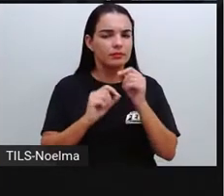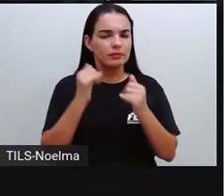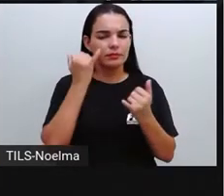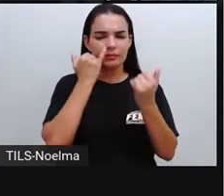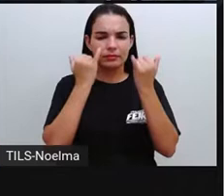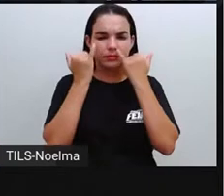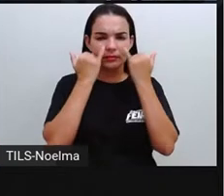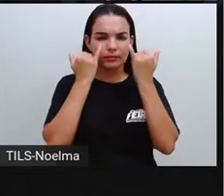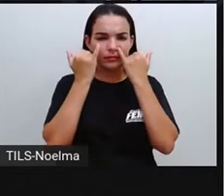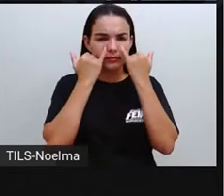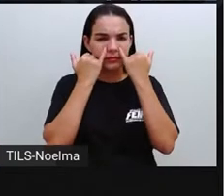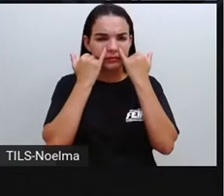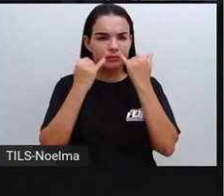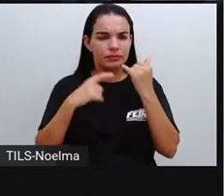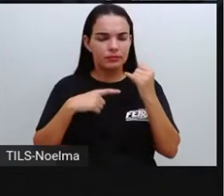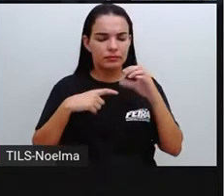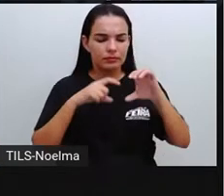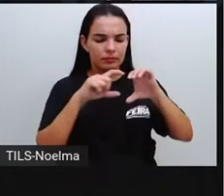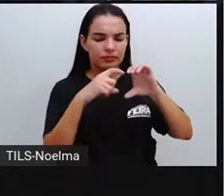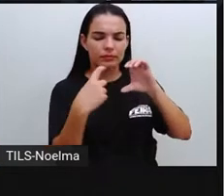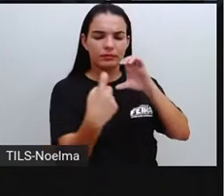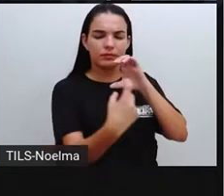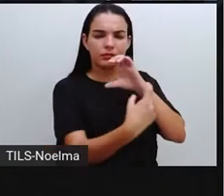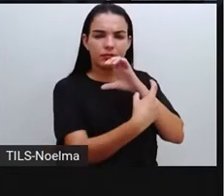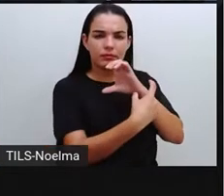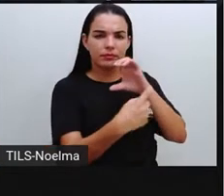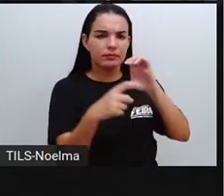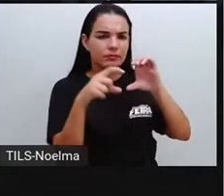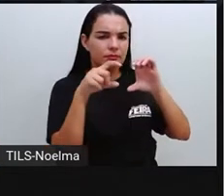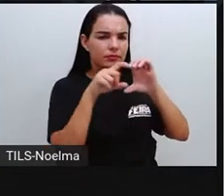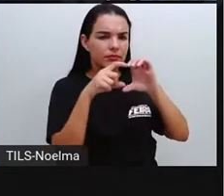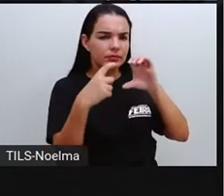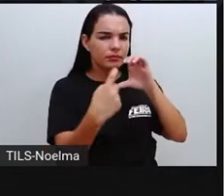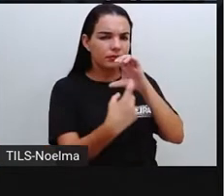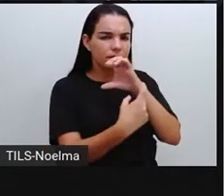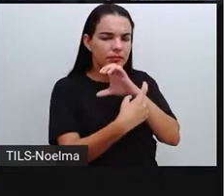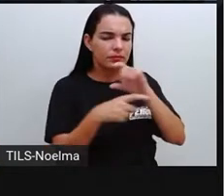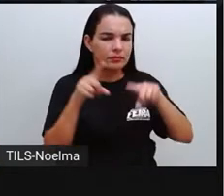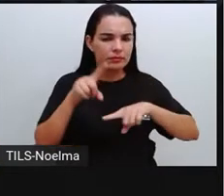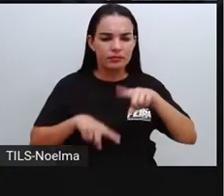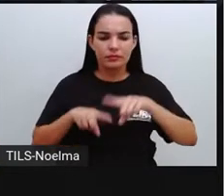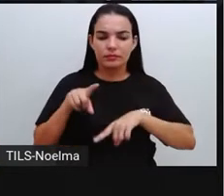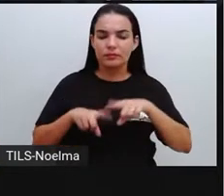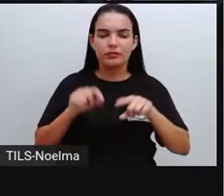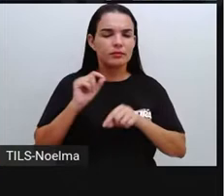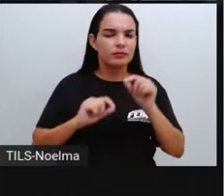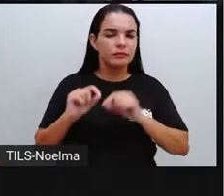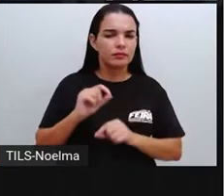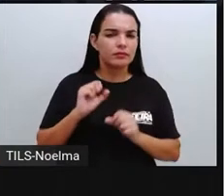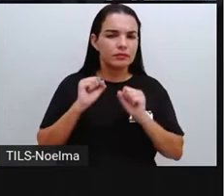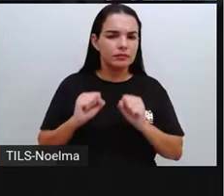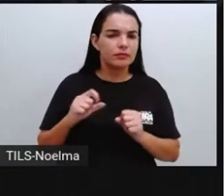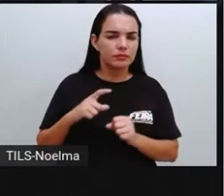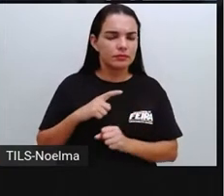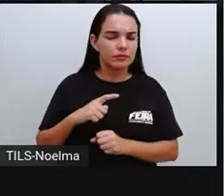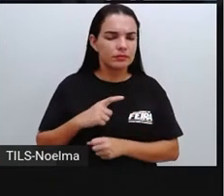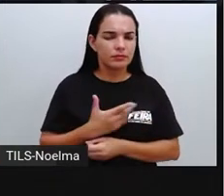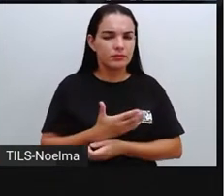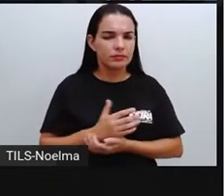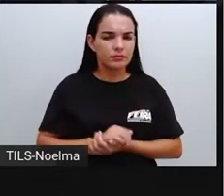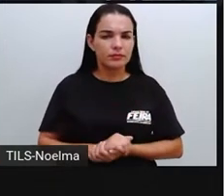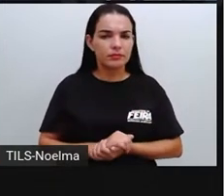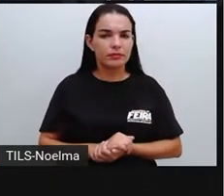que nós podemos encontrar aí nesses rótulos, tá? A gente tem aqui alguns